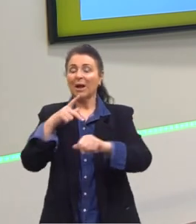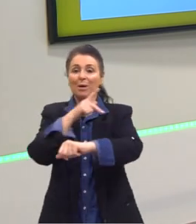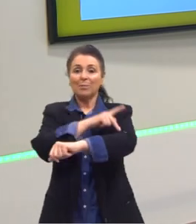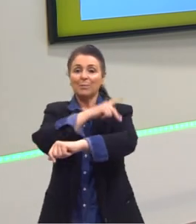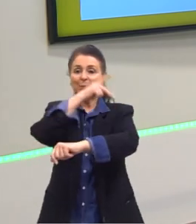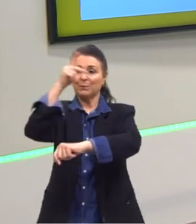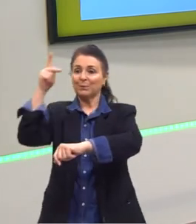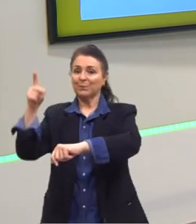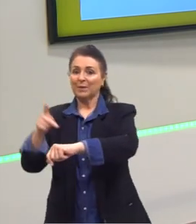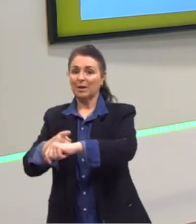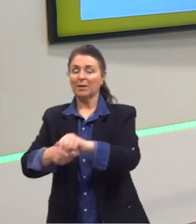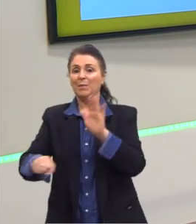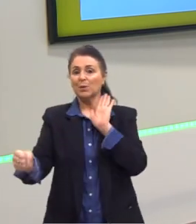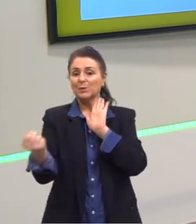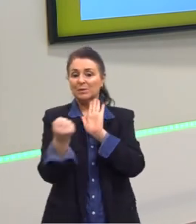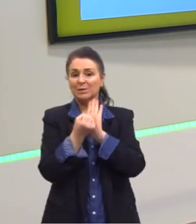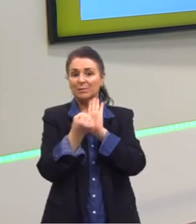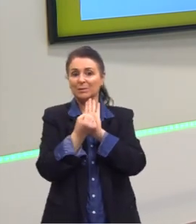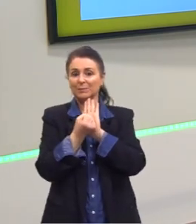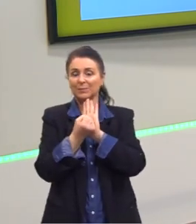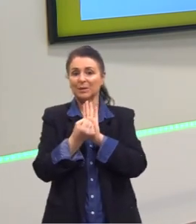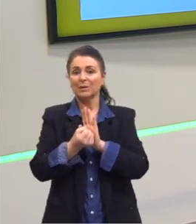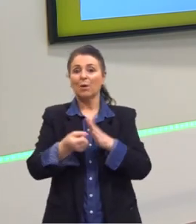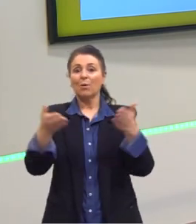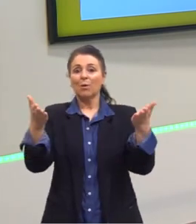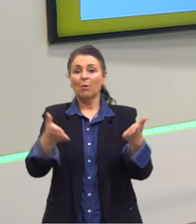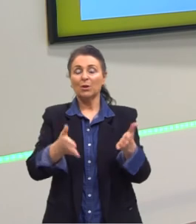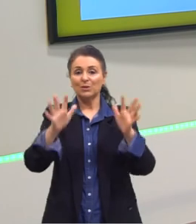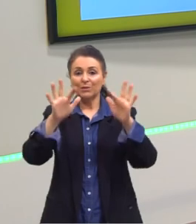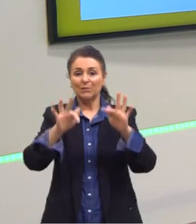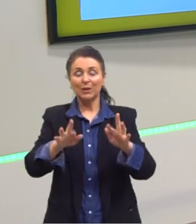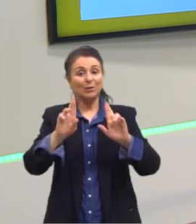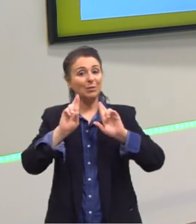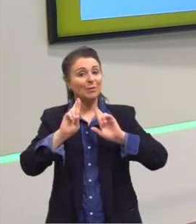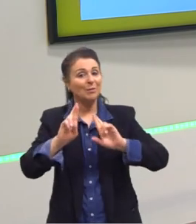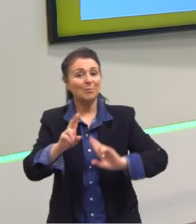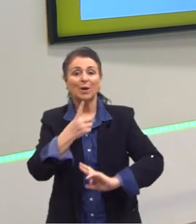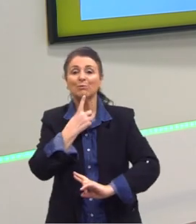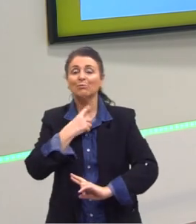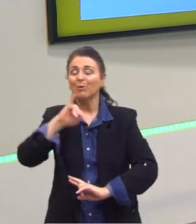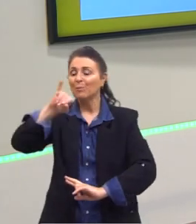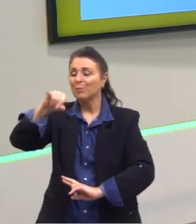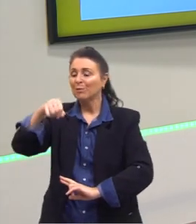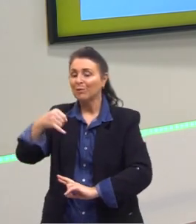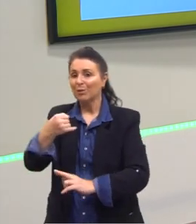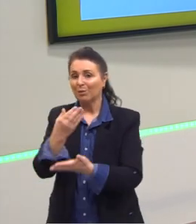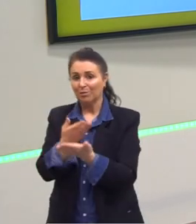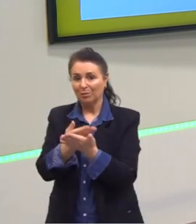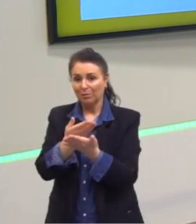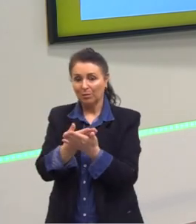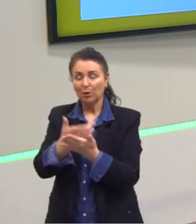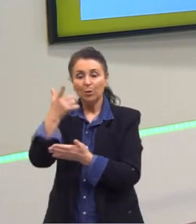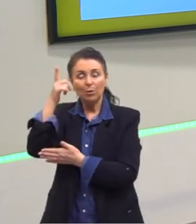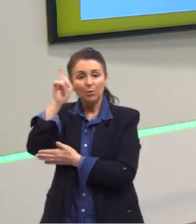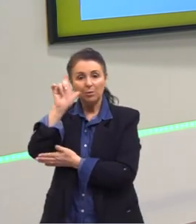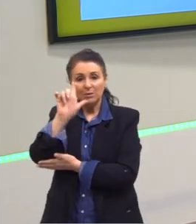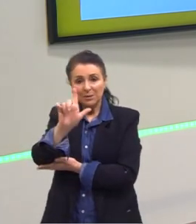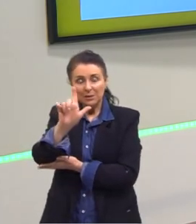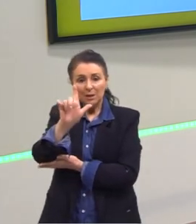simbolismo. Certo, pessoal? Então, por hoje é só. Espero que vocês tenham aproveitado essa aula, que tenham conseguido